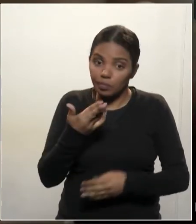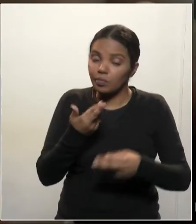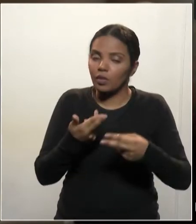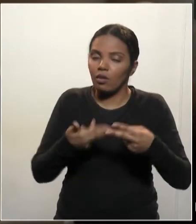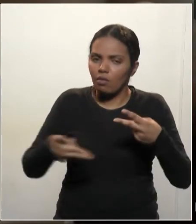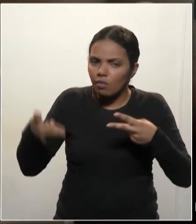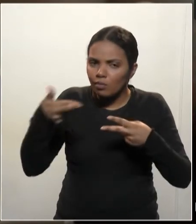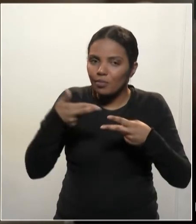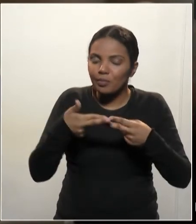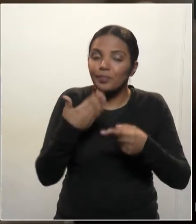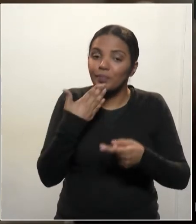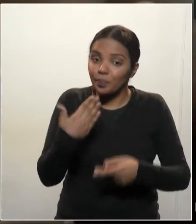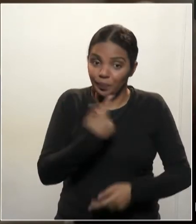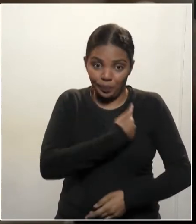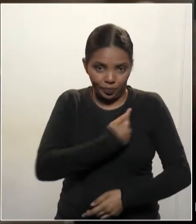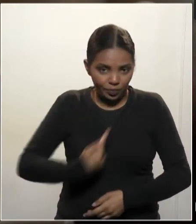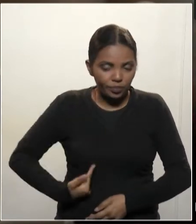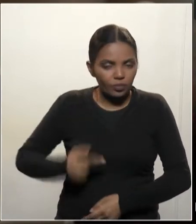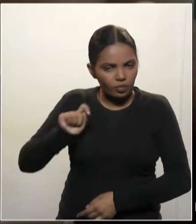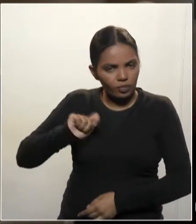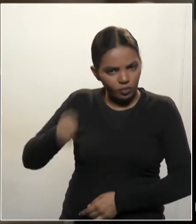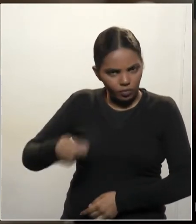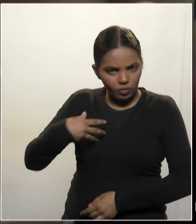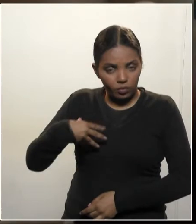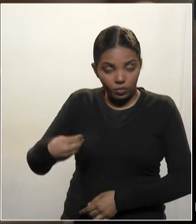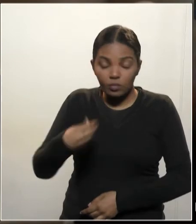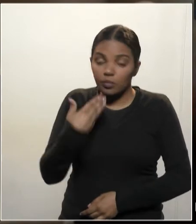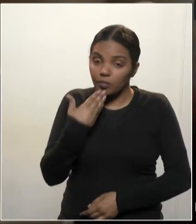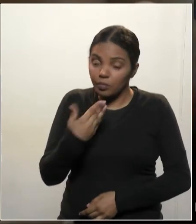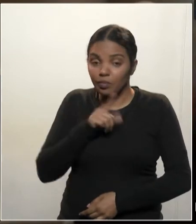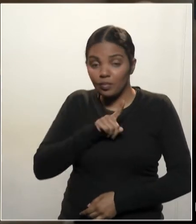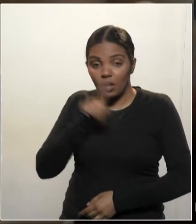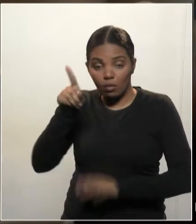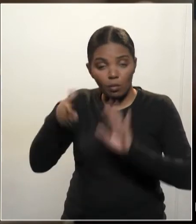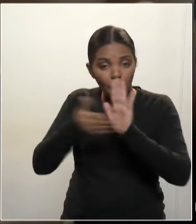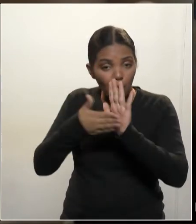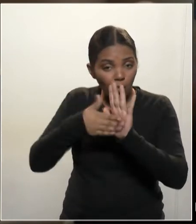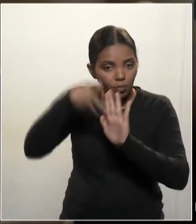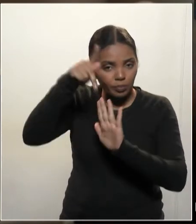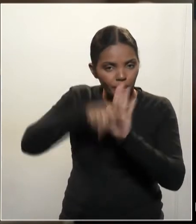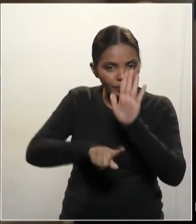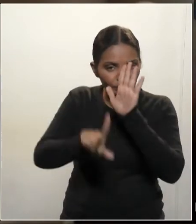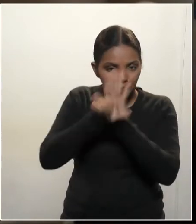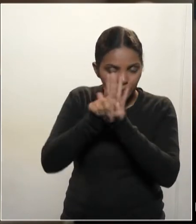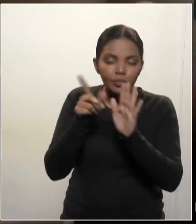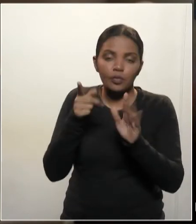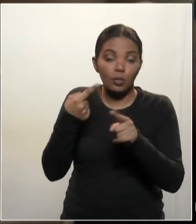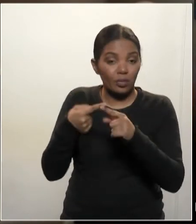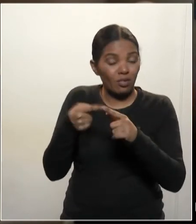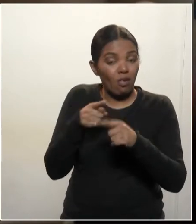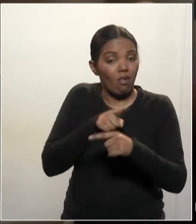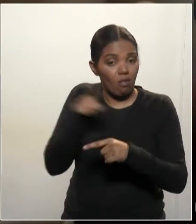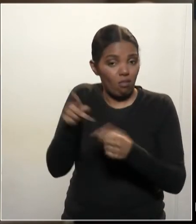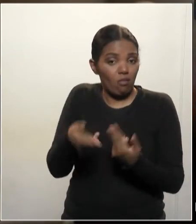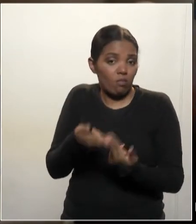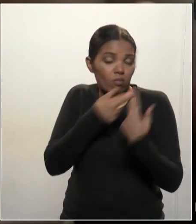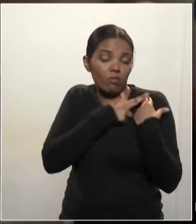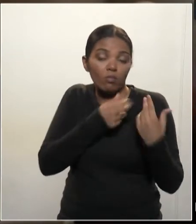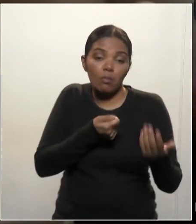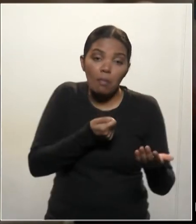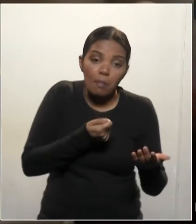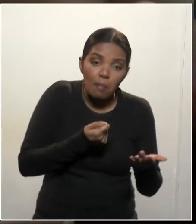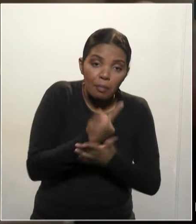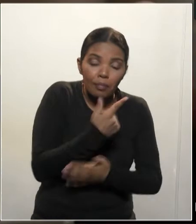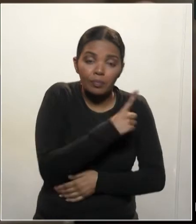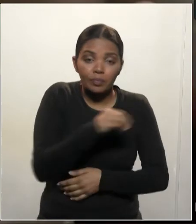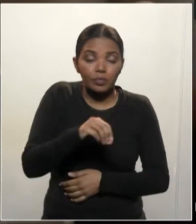governo estadual, para que proponha competência dele, um projeto de lei estabelecendo pagamento integral de pensão aos